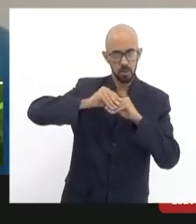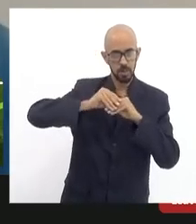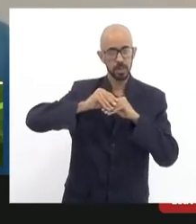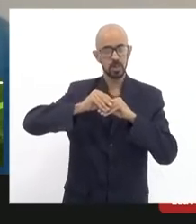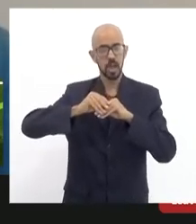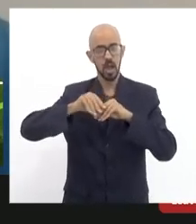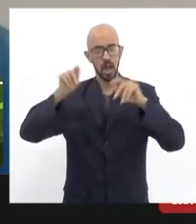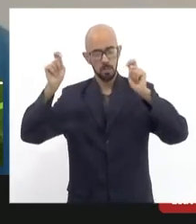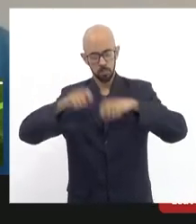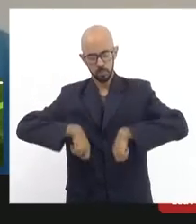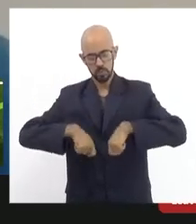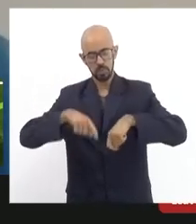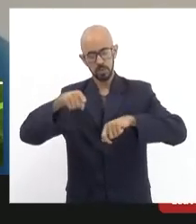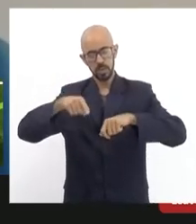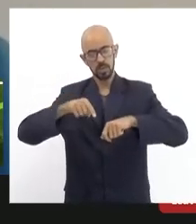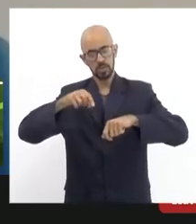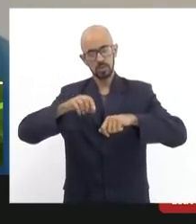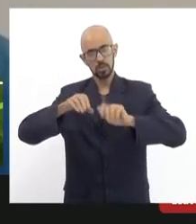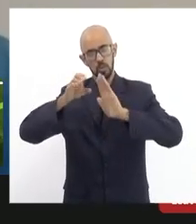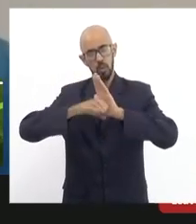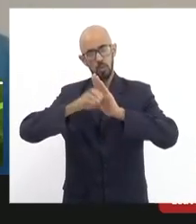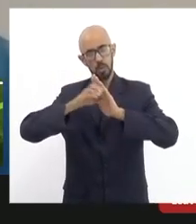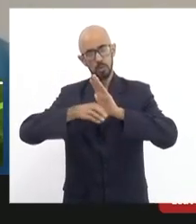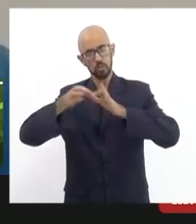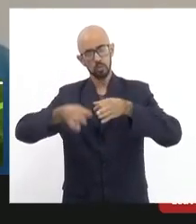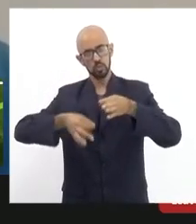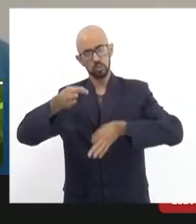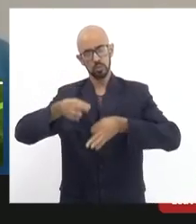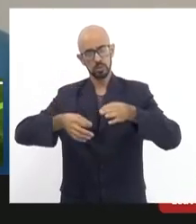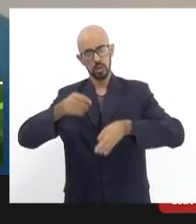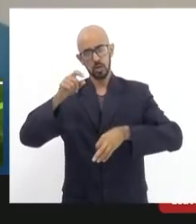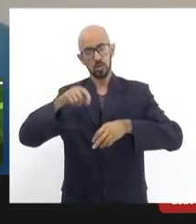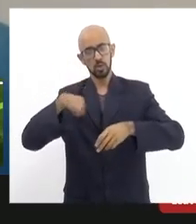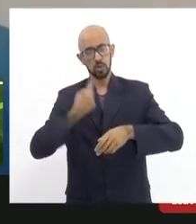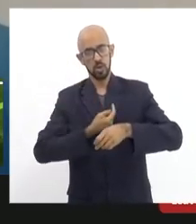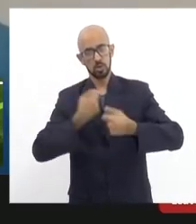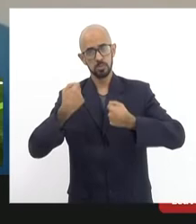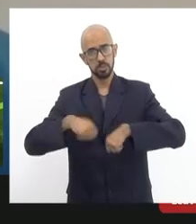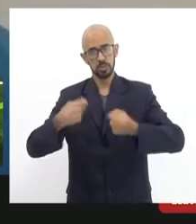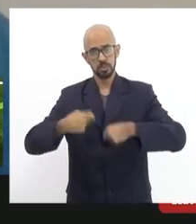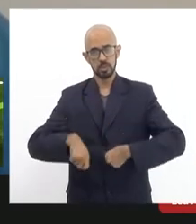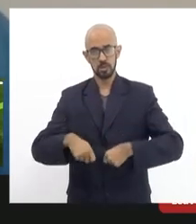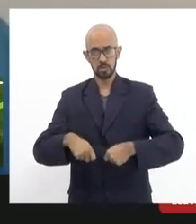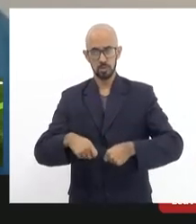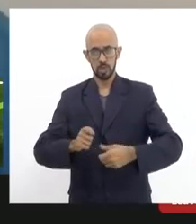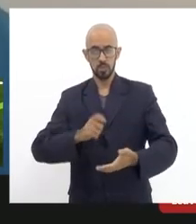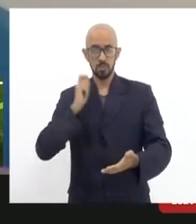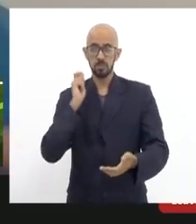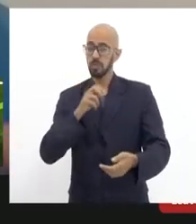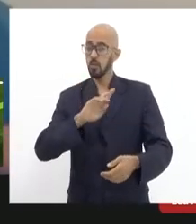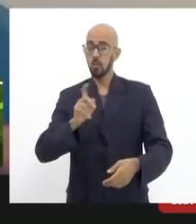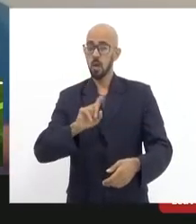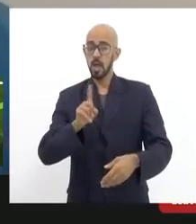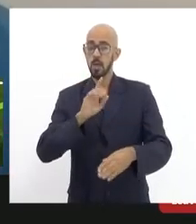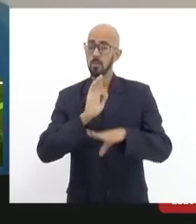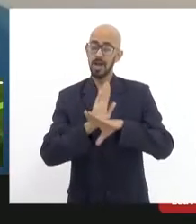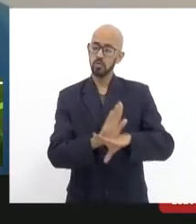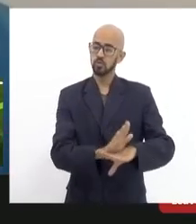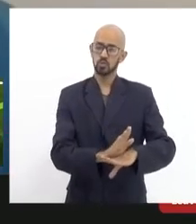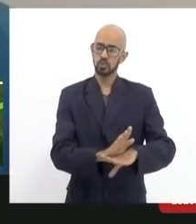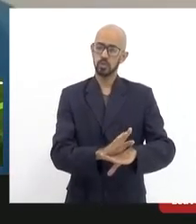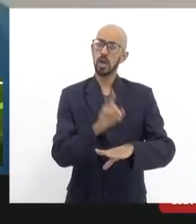eficiência desse comando judicial que em última instância o que nós precisamos que se cumpra não é favor nenhum do Estado é uma